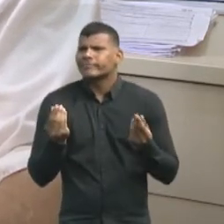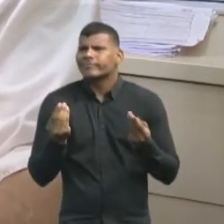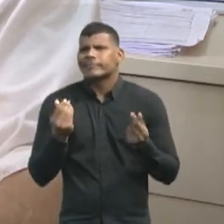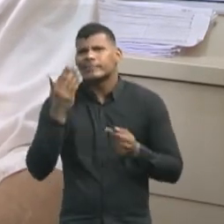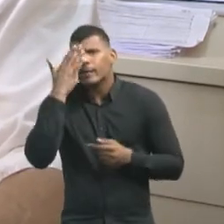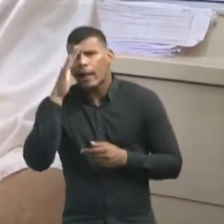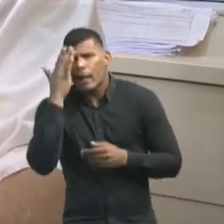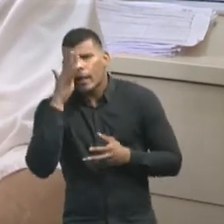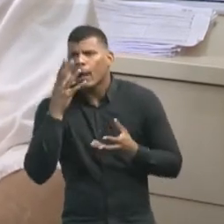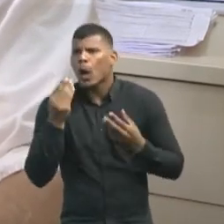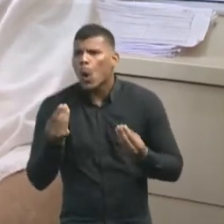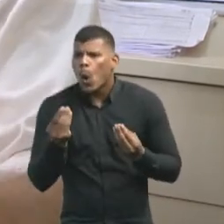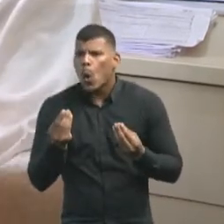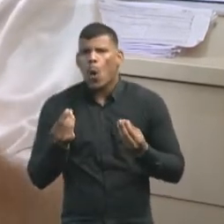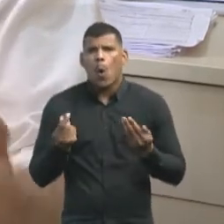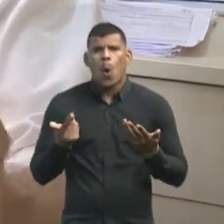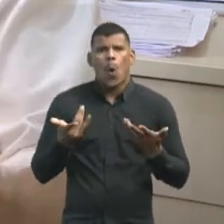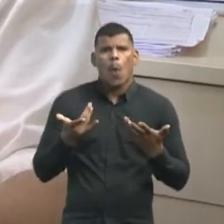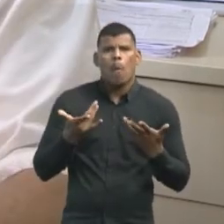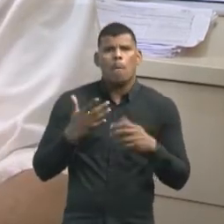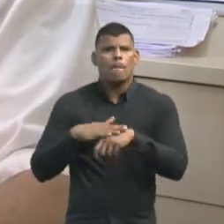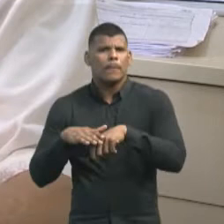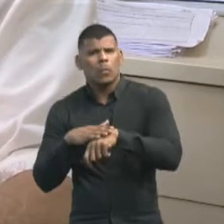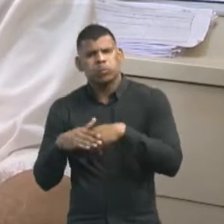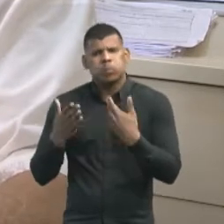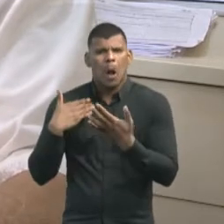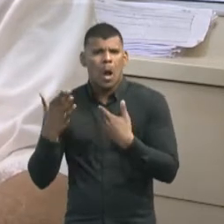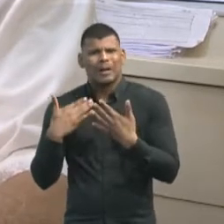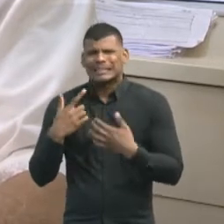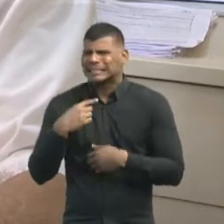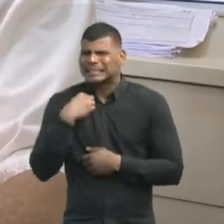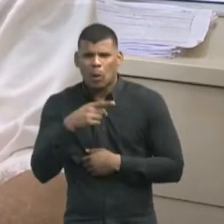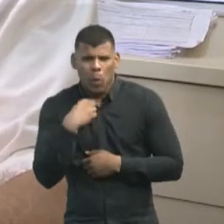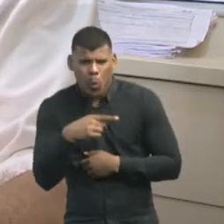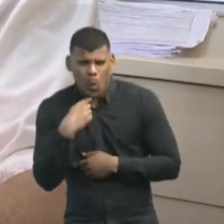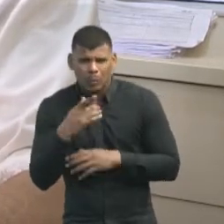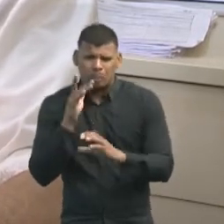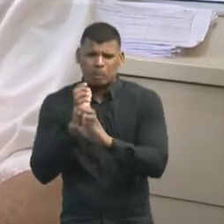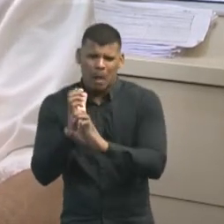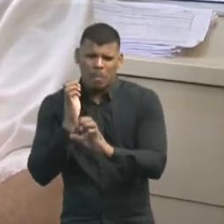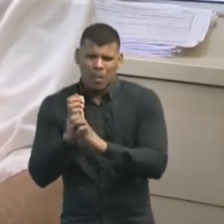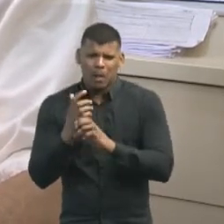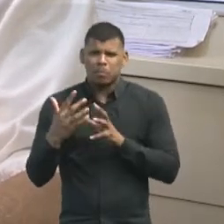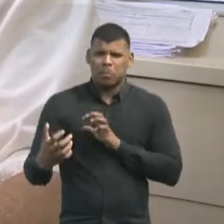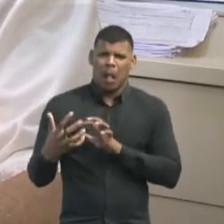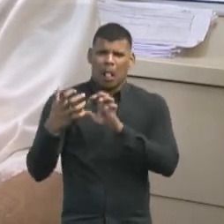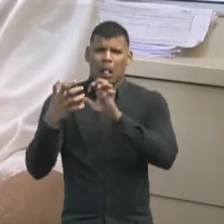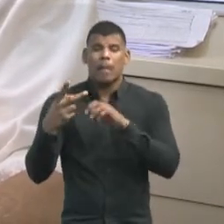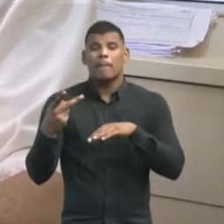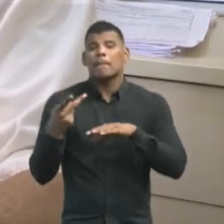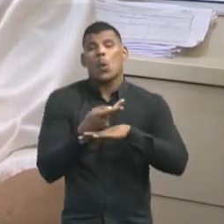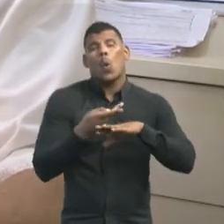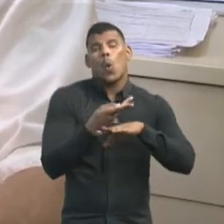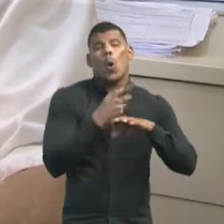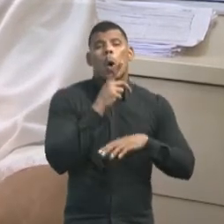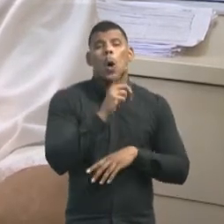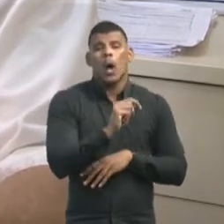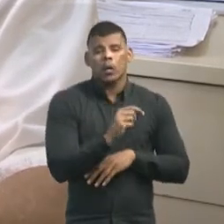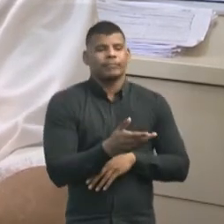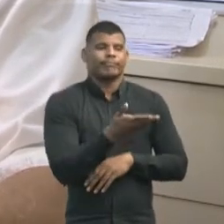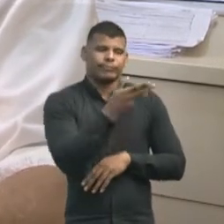entendimento de se entender entre si, né? Procura o núcleo, que é núcleo que tem os mediadores